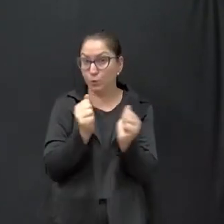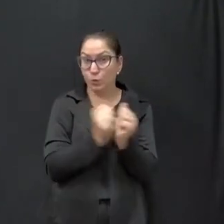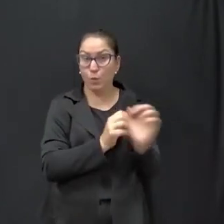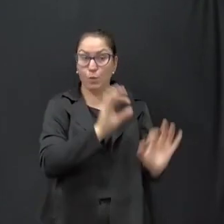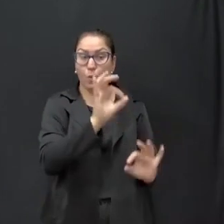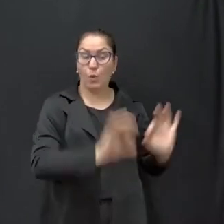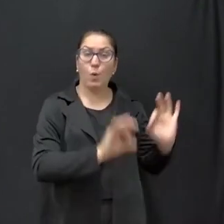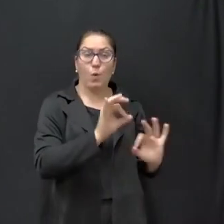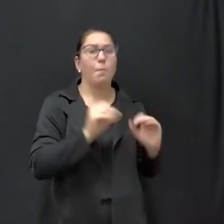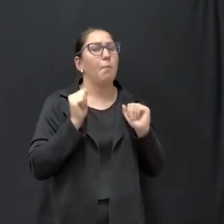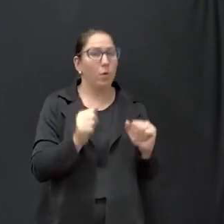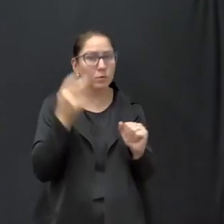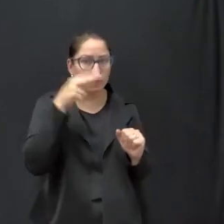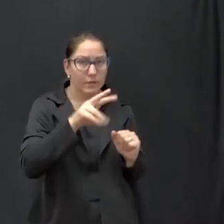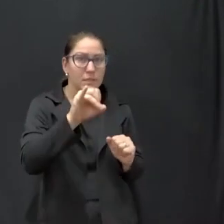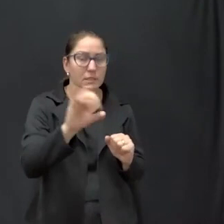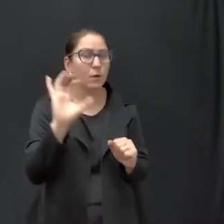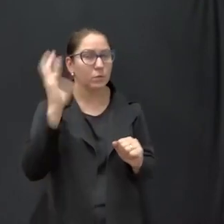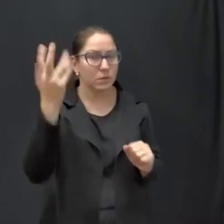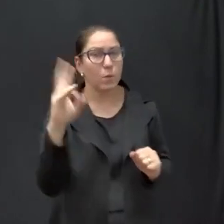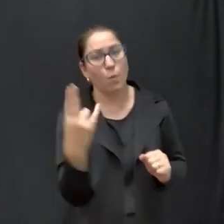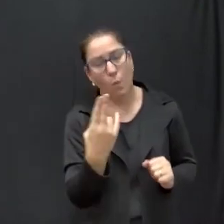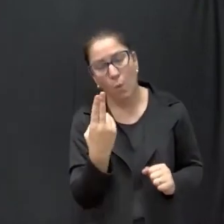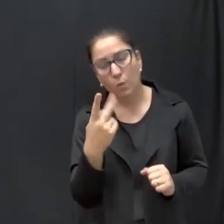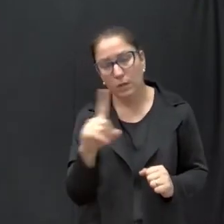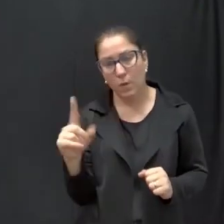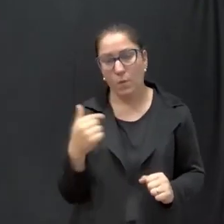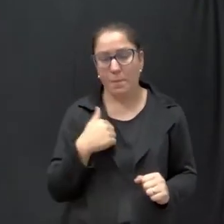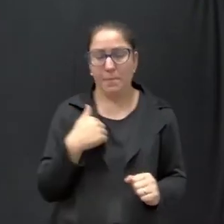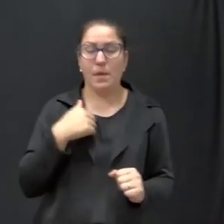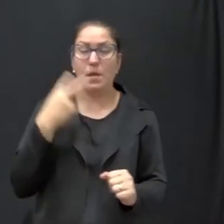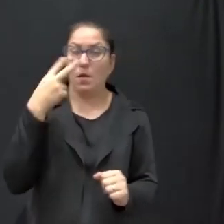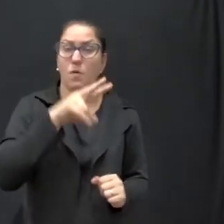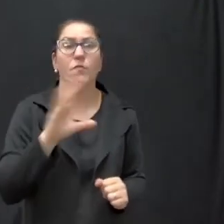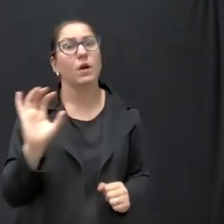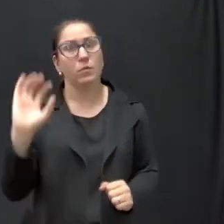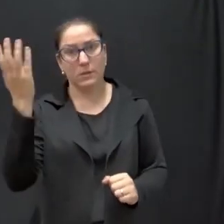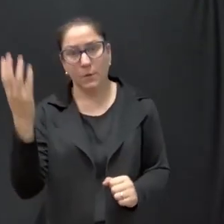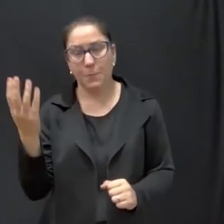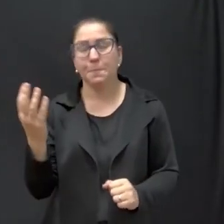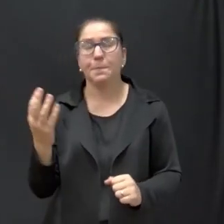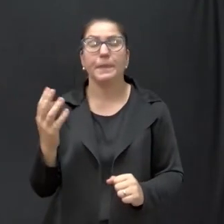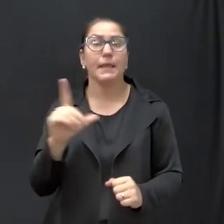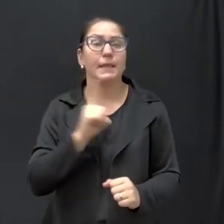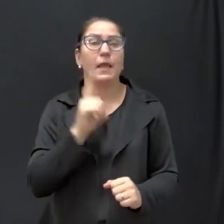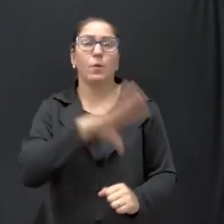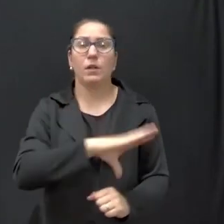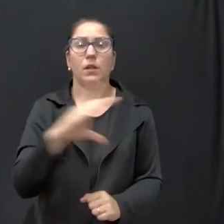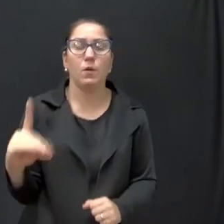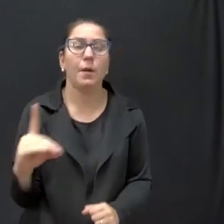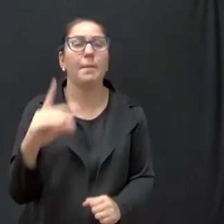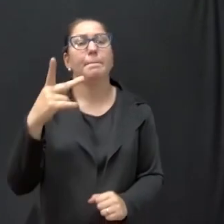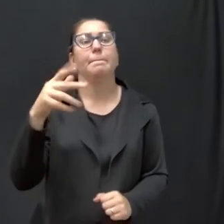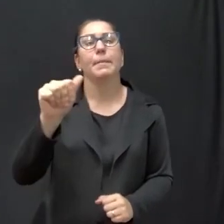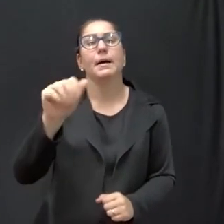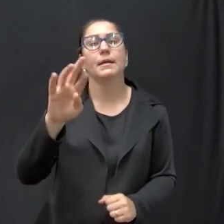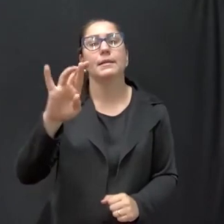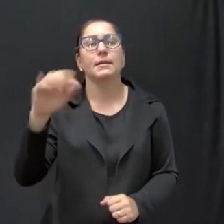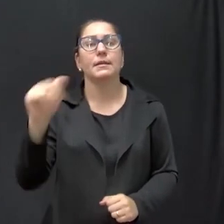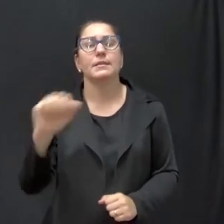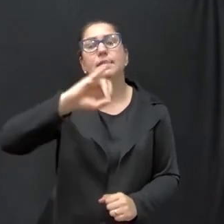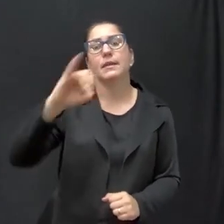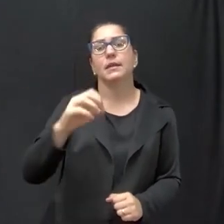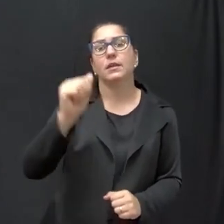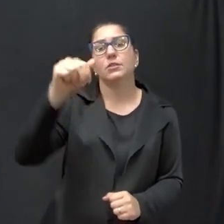que podem verificar se isso ocorreu, na minha ótica, na leitura, houve. Então nós temos aqui, coordenador, Patrícia, Jaqueline,